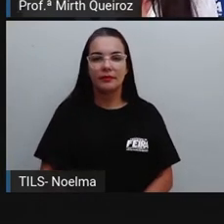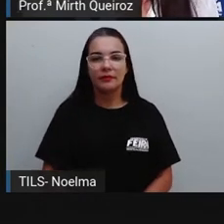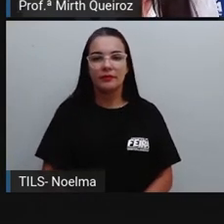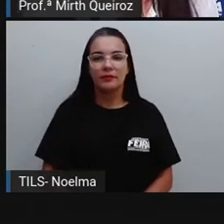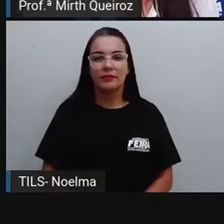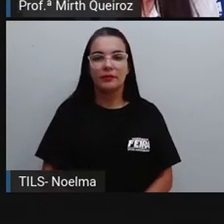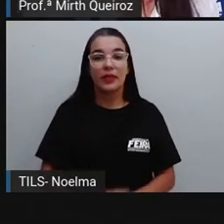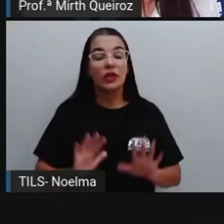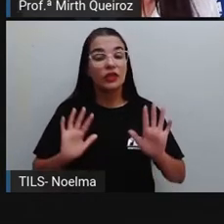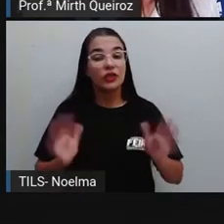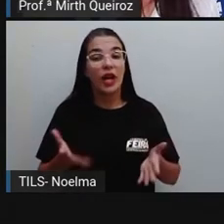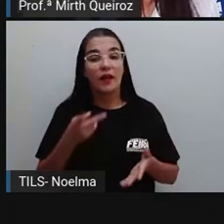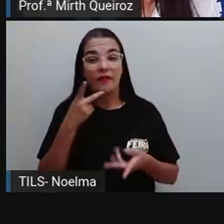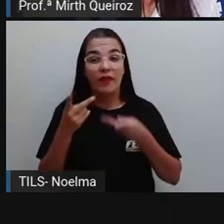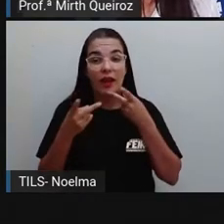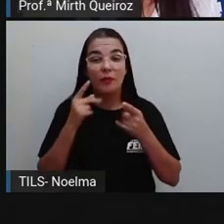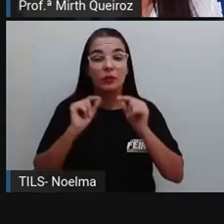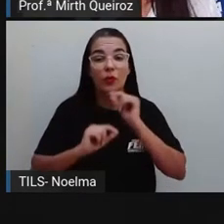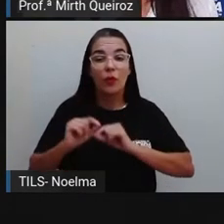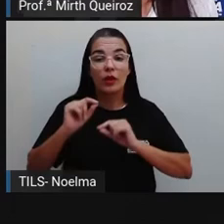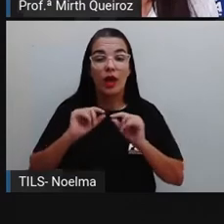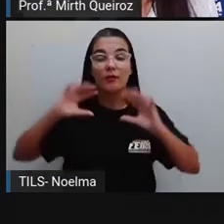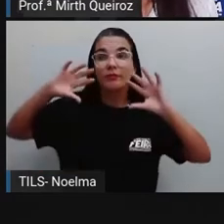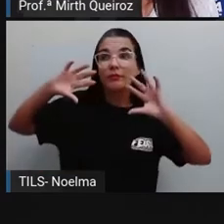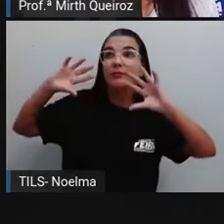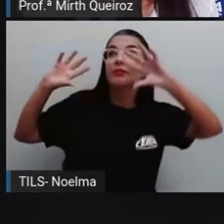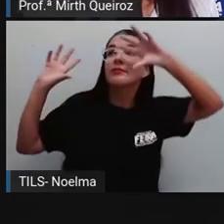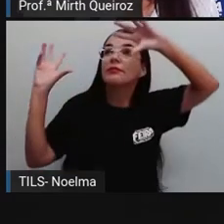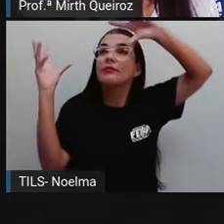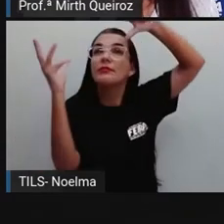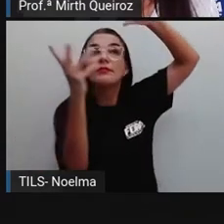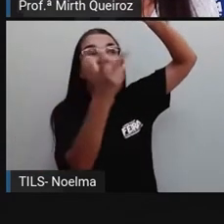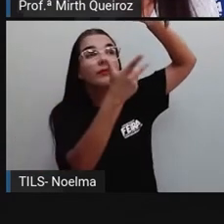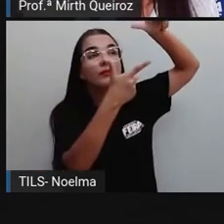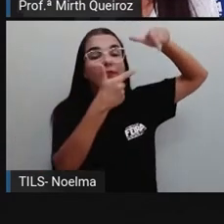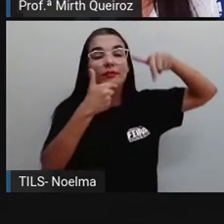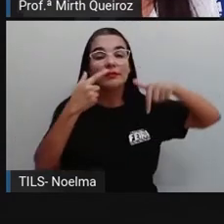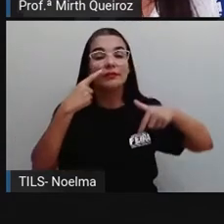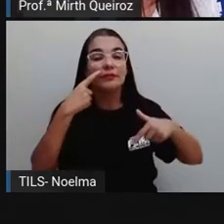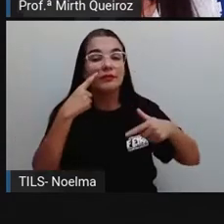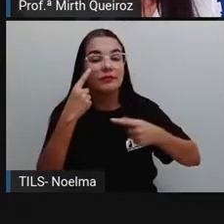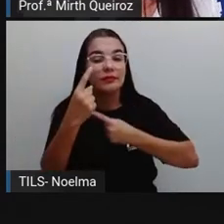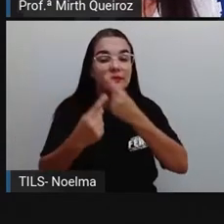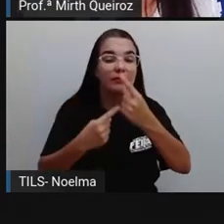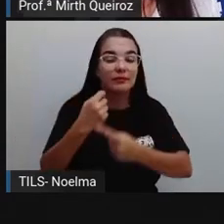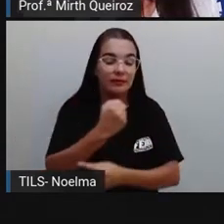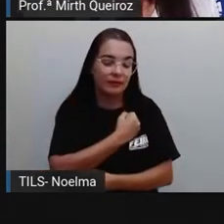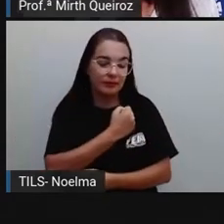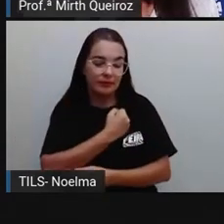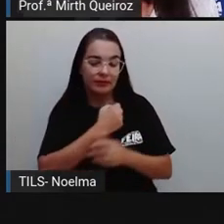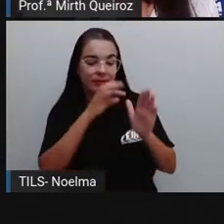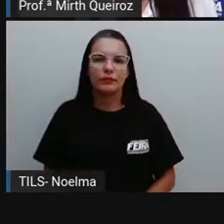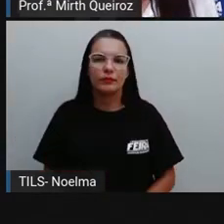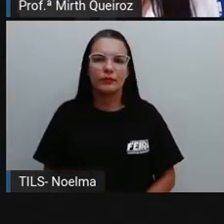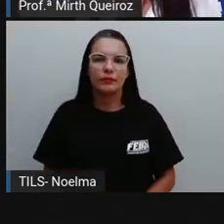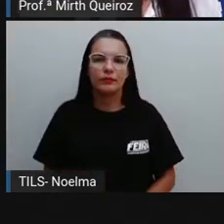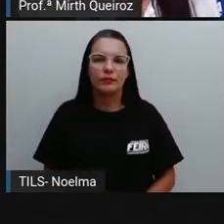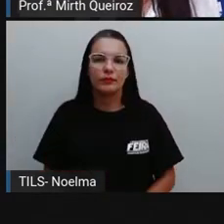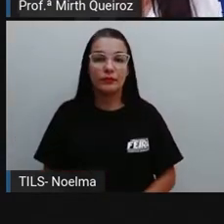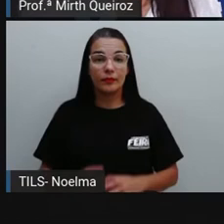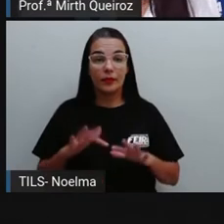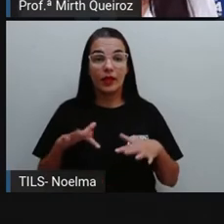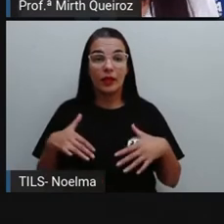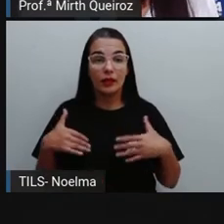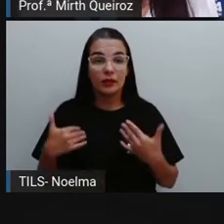Já que falamos de universo, nós vamos analisar os números presentes em um texto sobre o universo. O